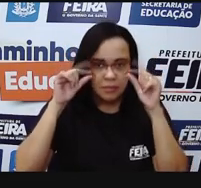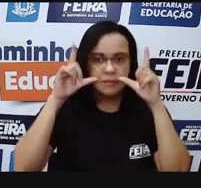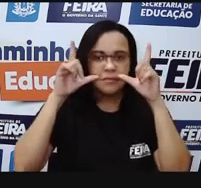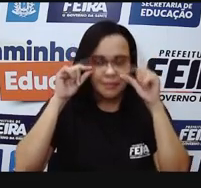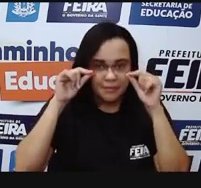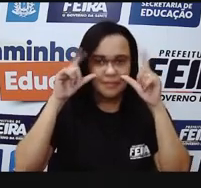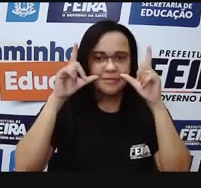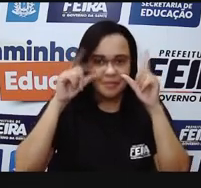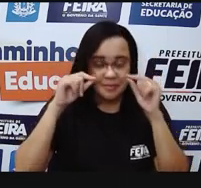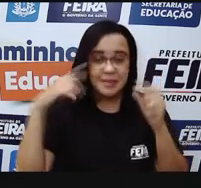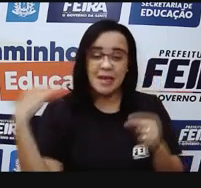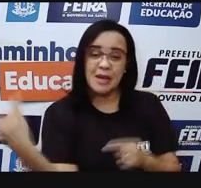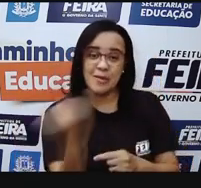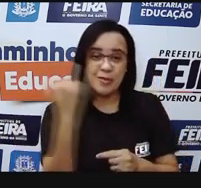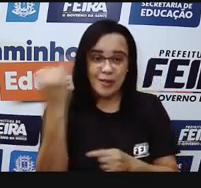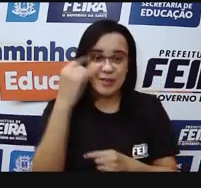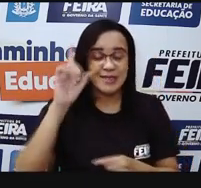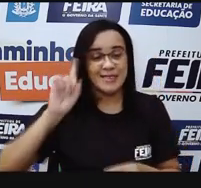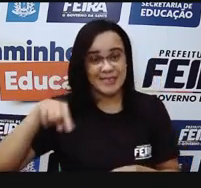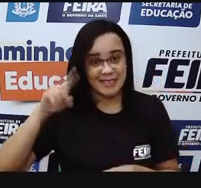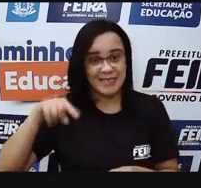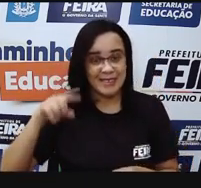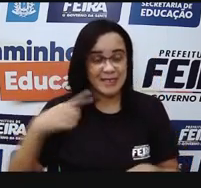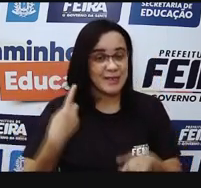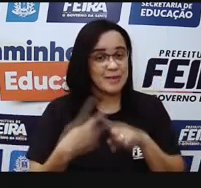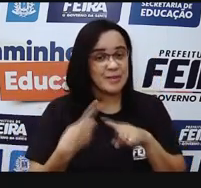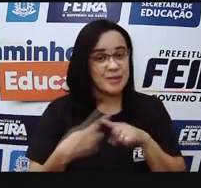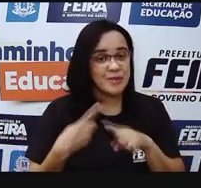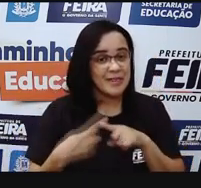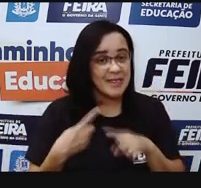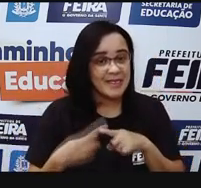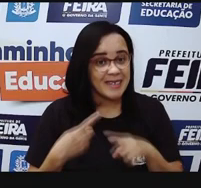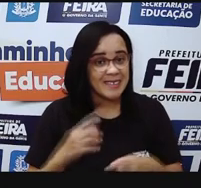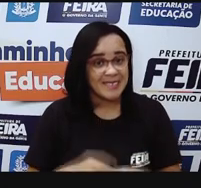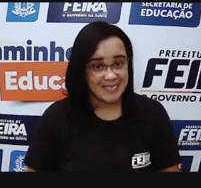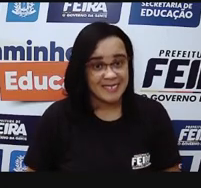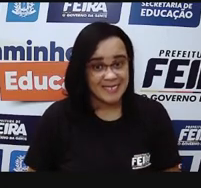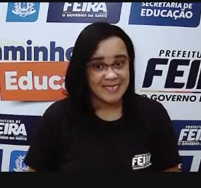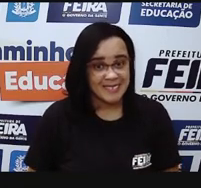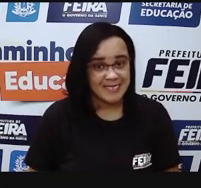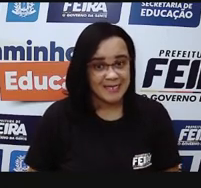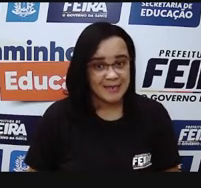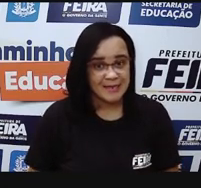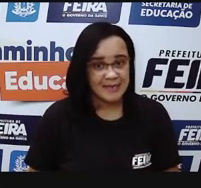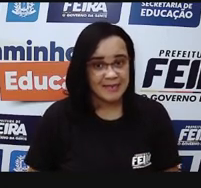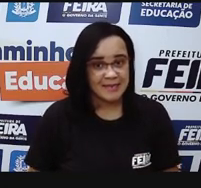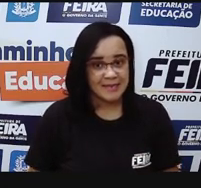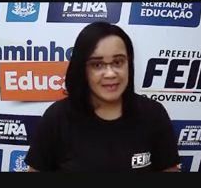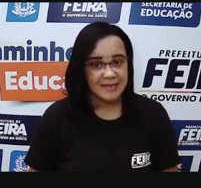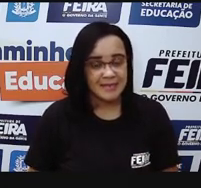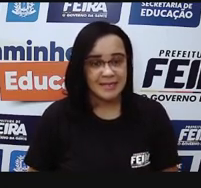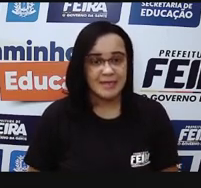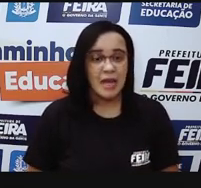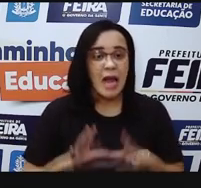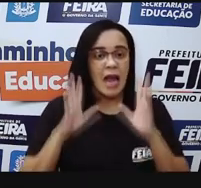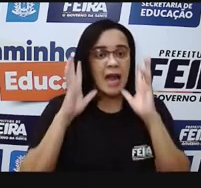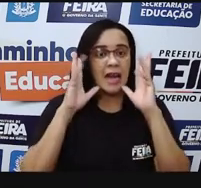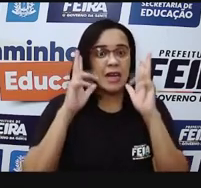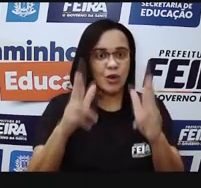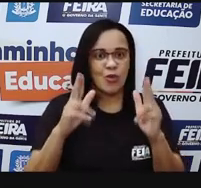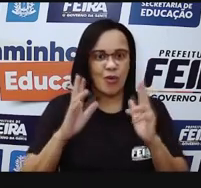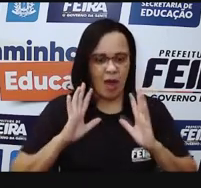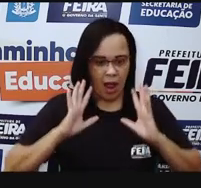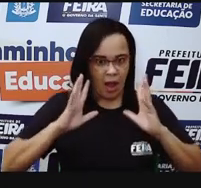meus olhos, né, as pálpebras nos meus olhos, exatamente pra servir como um processo deslumulicador de